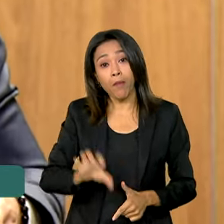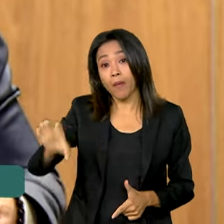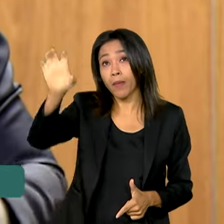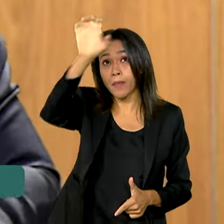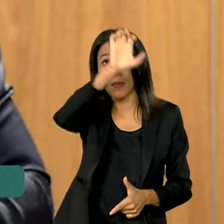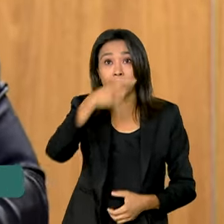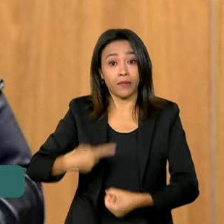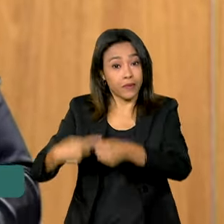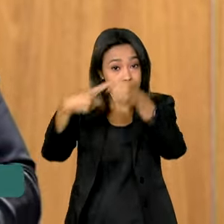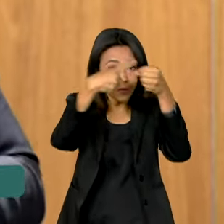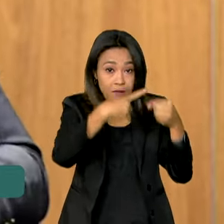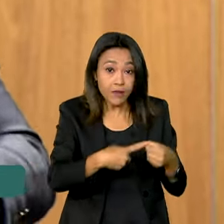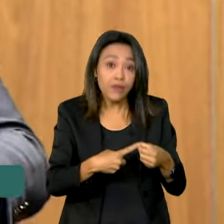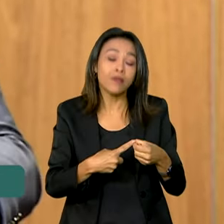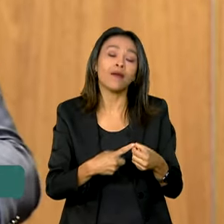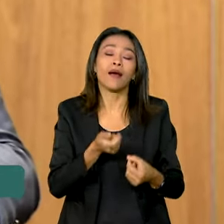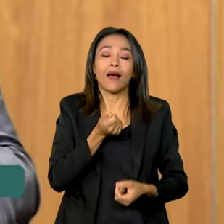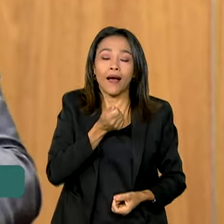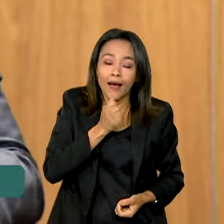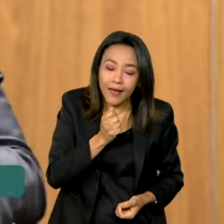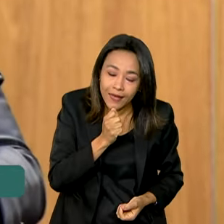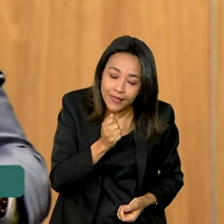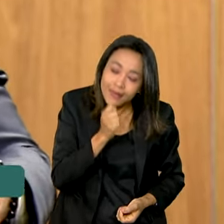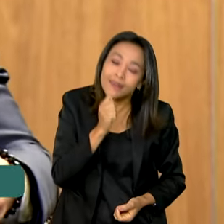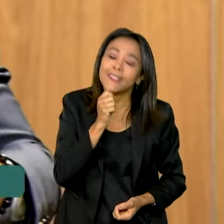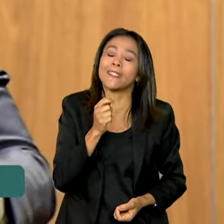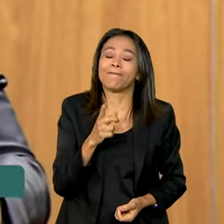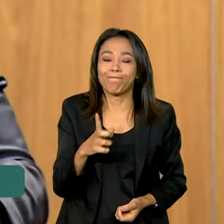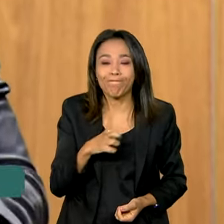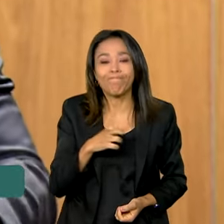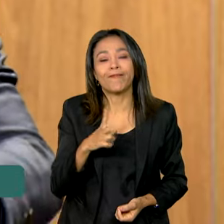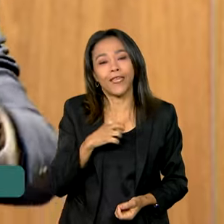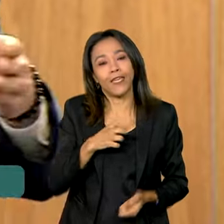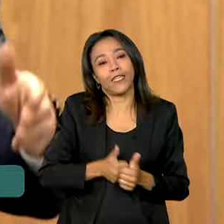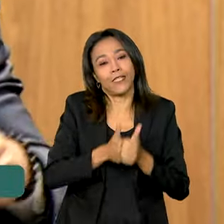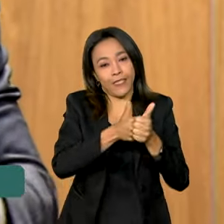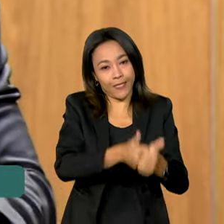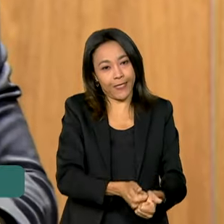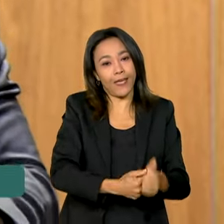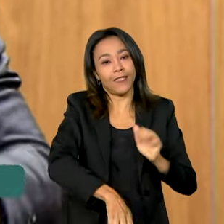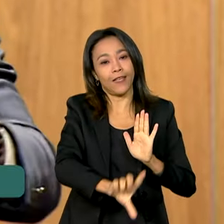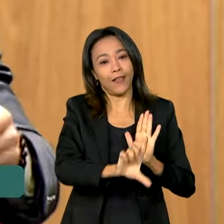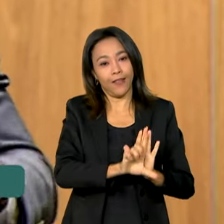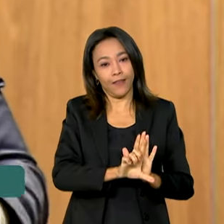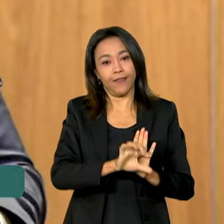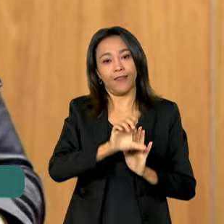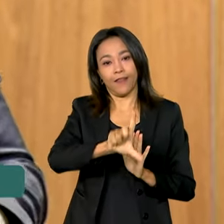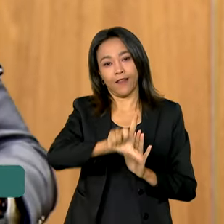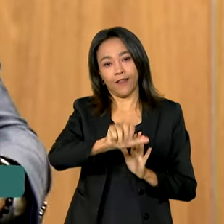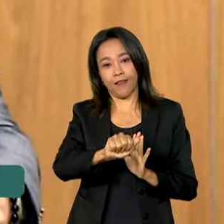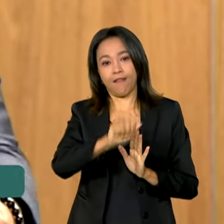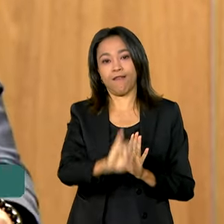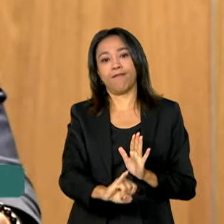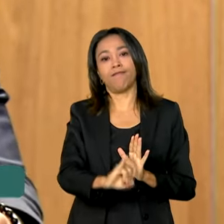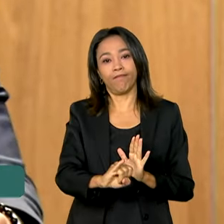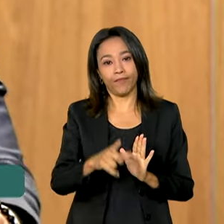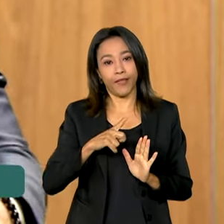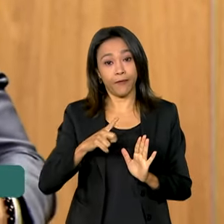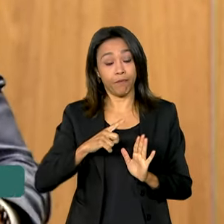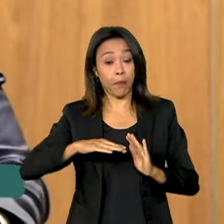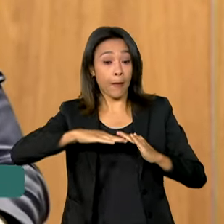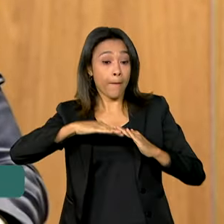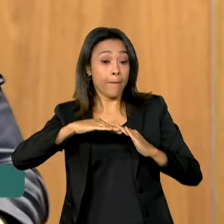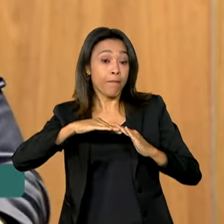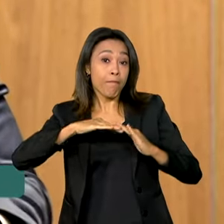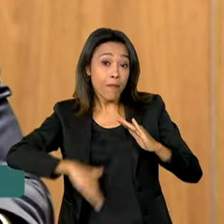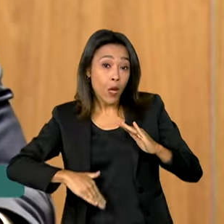e municípios ainda têm um grau de cumprimento da LAI, estou falando aqui, obviamente, em média, menor do